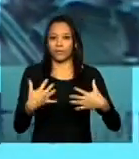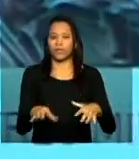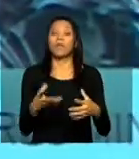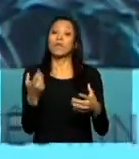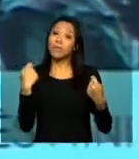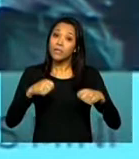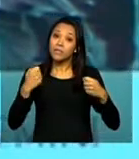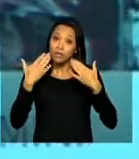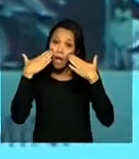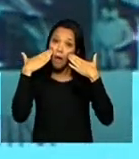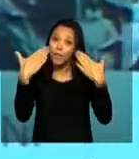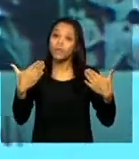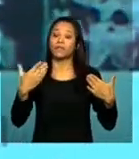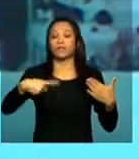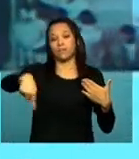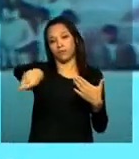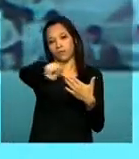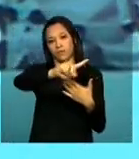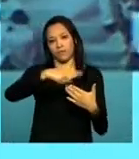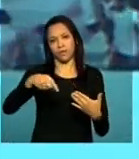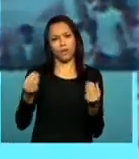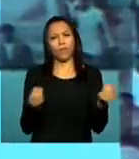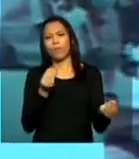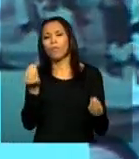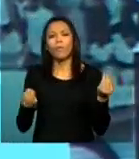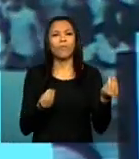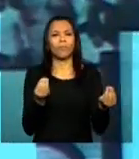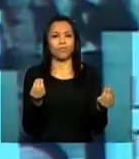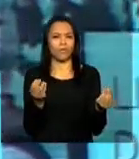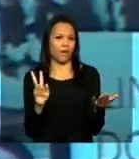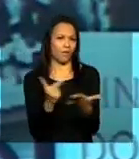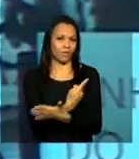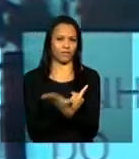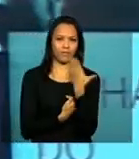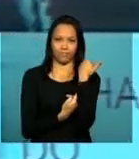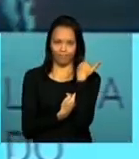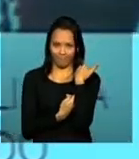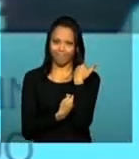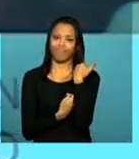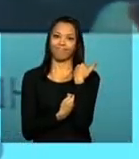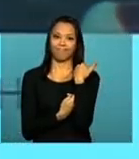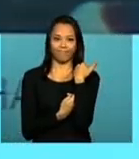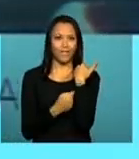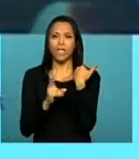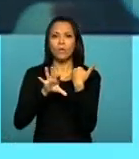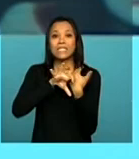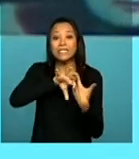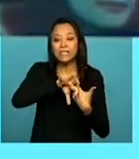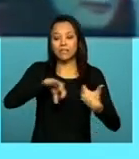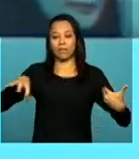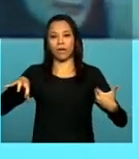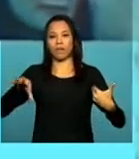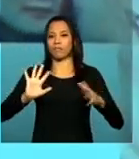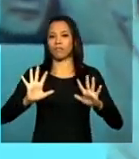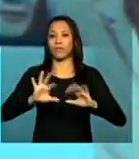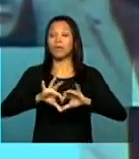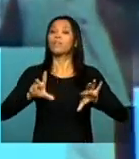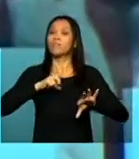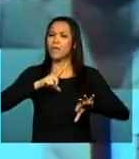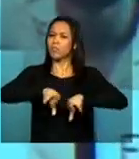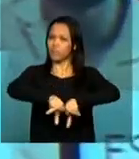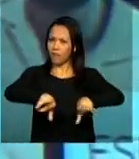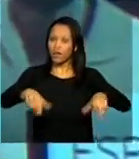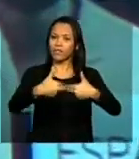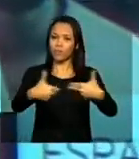trazido de uma única forma, unidos, na verdade, não como algo separado. A gente tem hoje muitas coisas